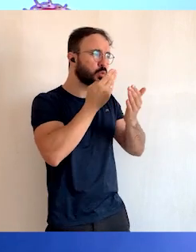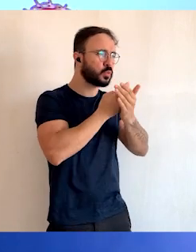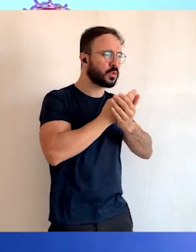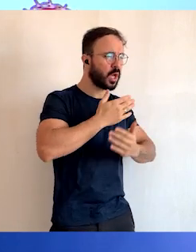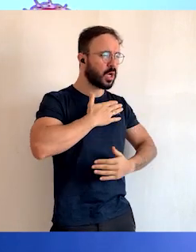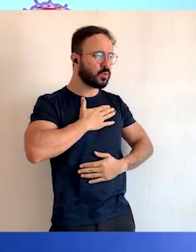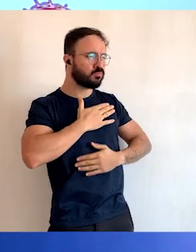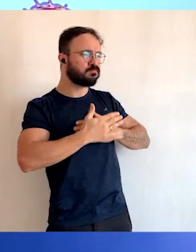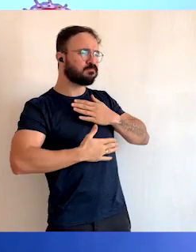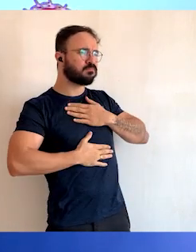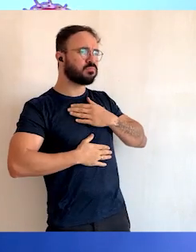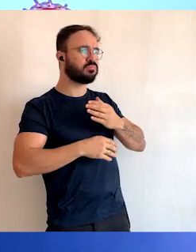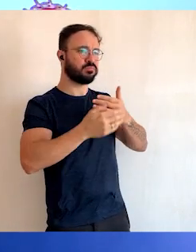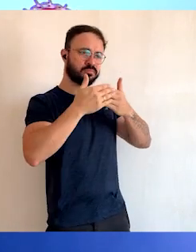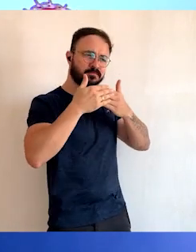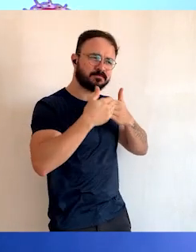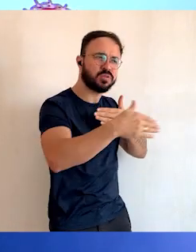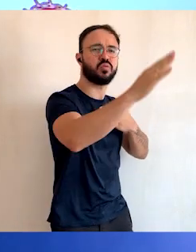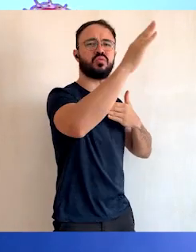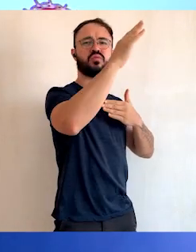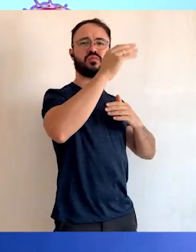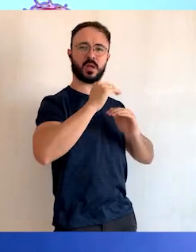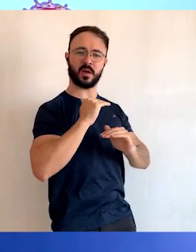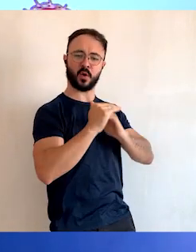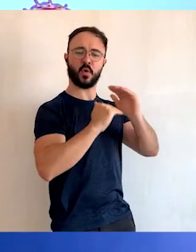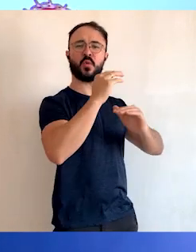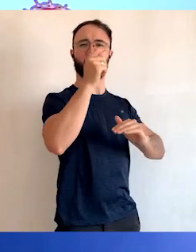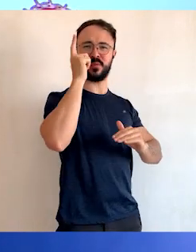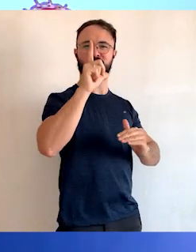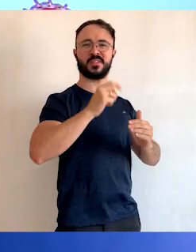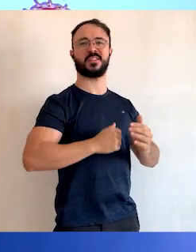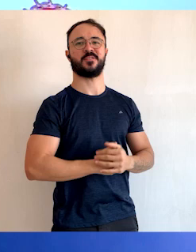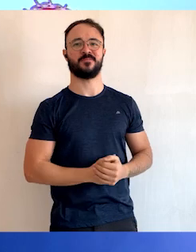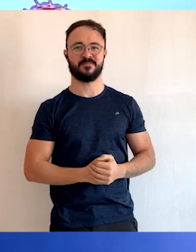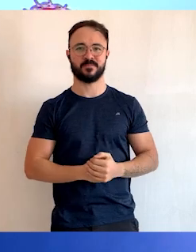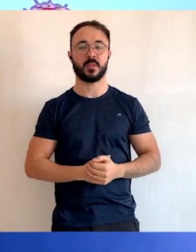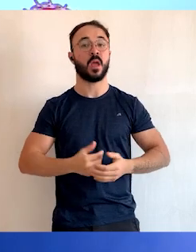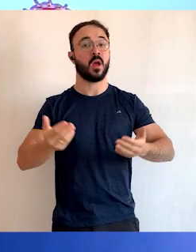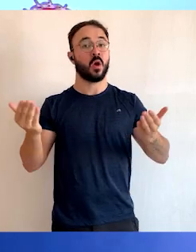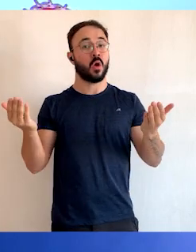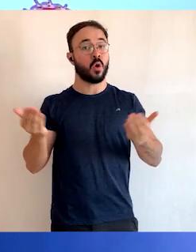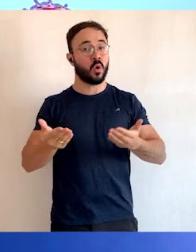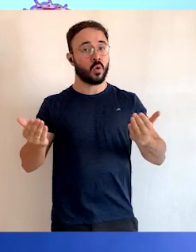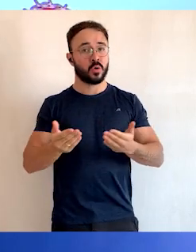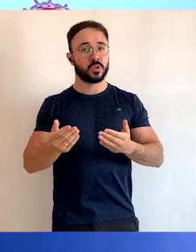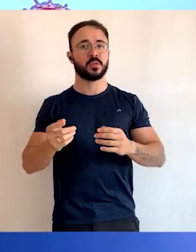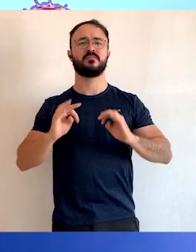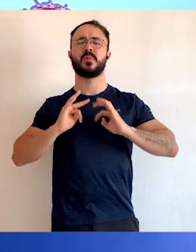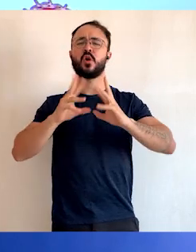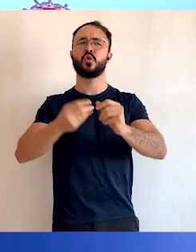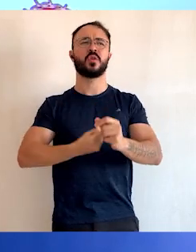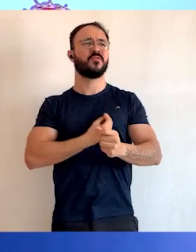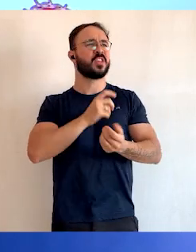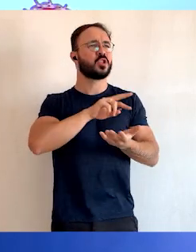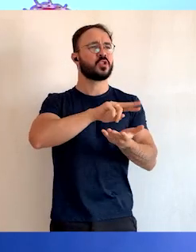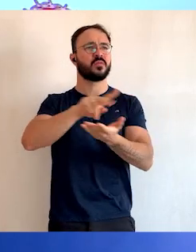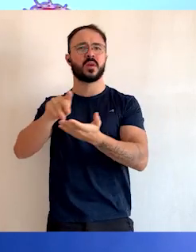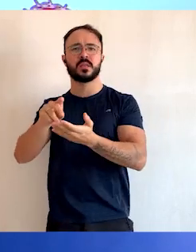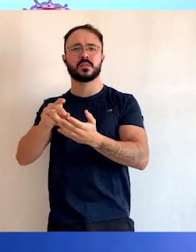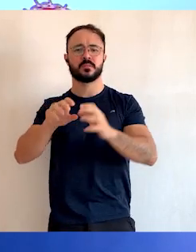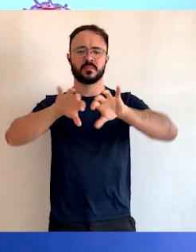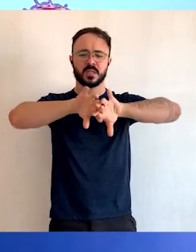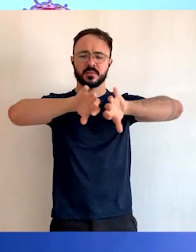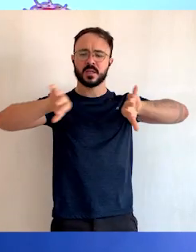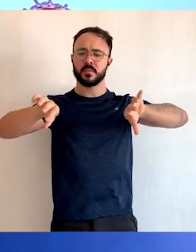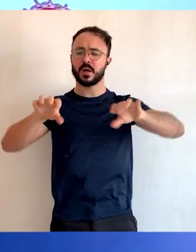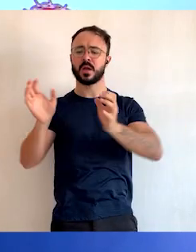hoje os seres vivos classificados de acordo com a sua quantidade de células. Por exemplo, existem